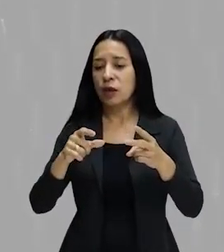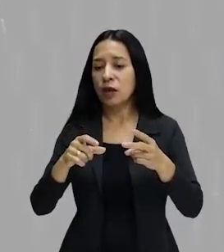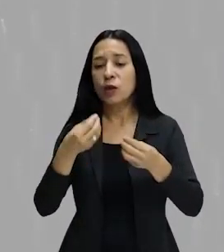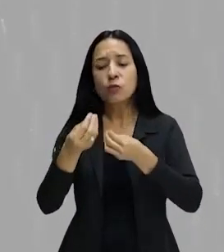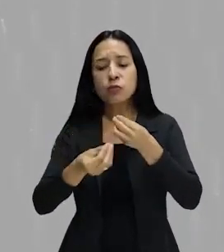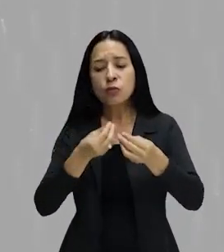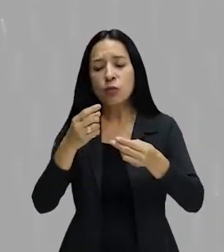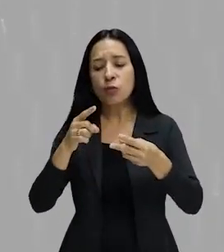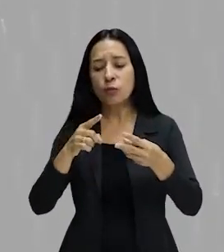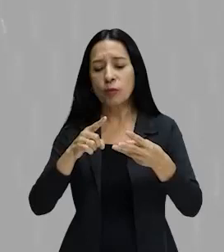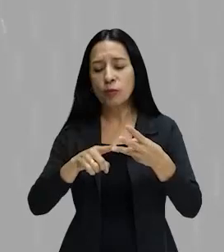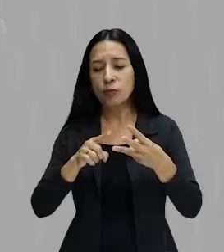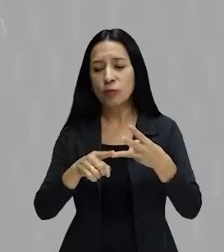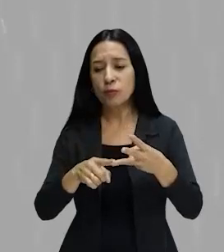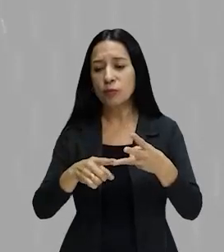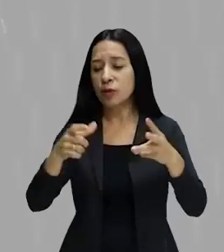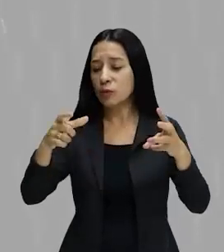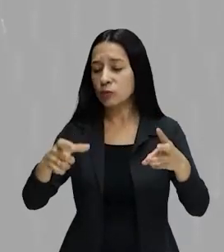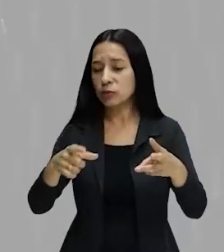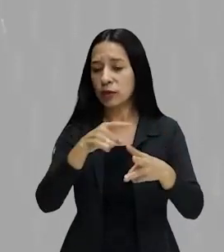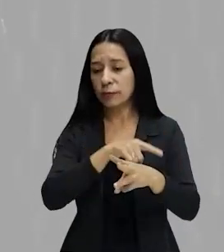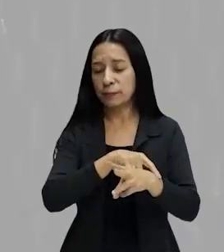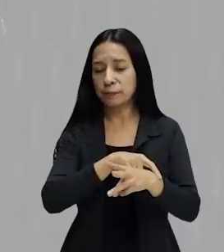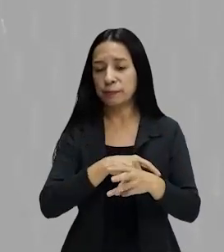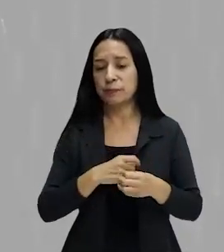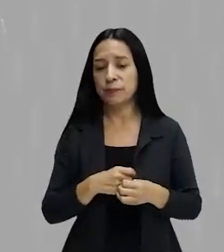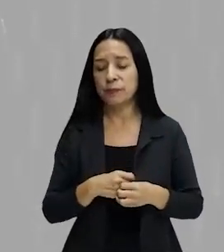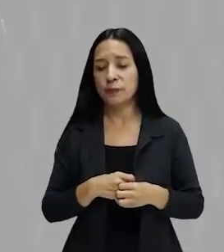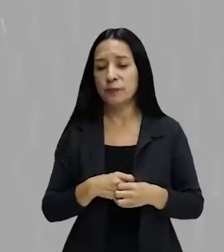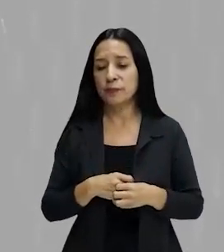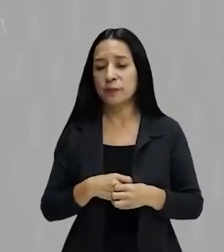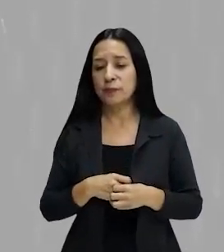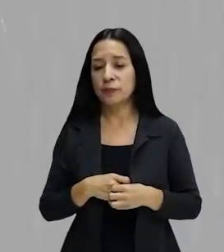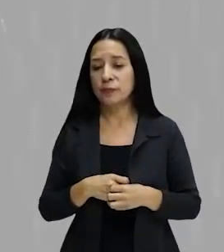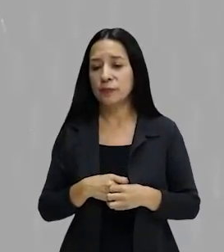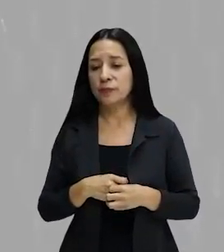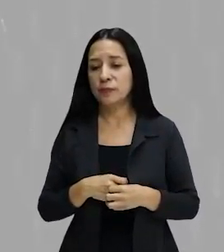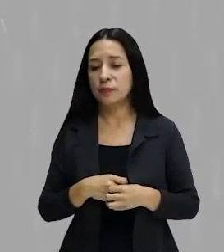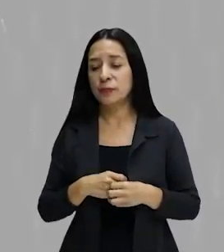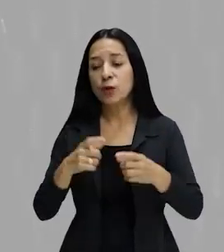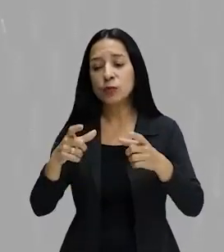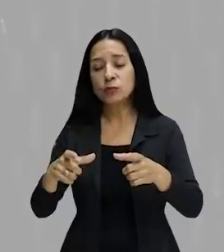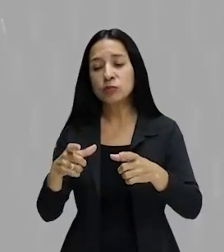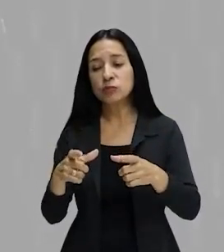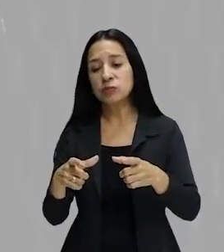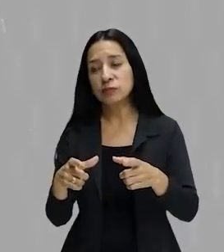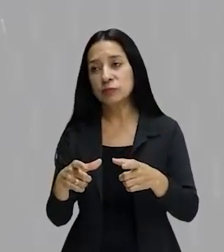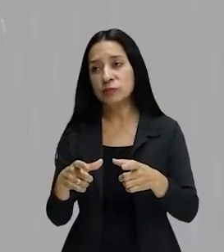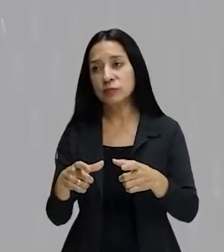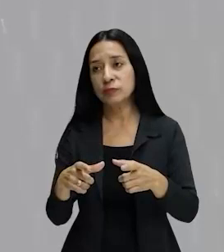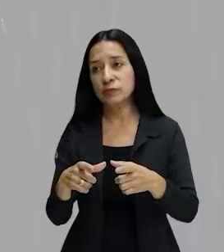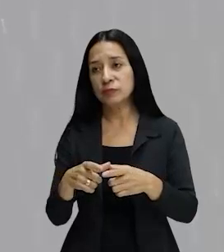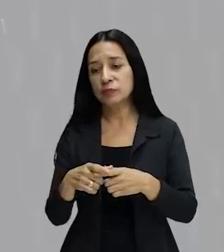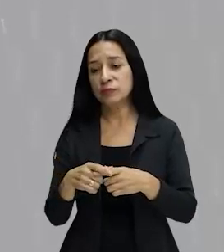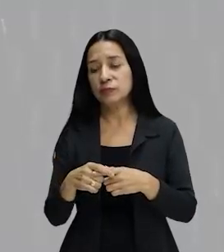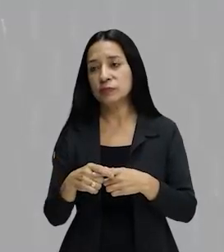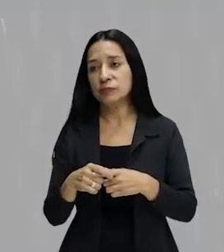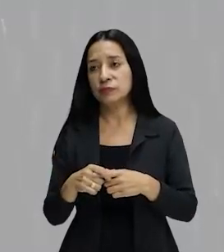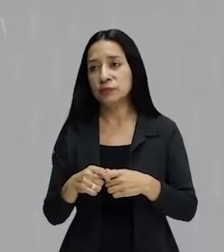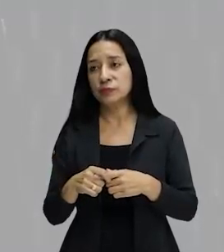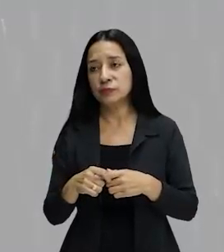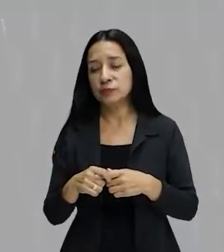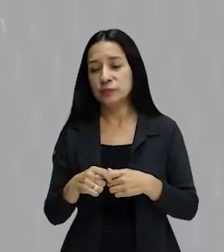Proporção também, a medida aqui tem crase. Certo? Lugar. Expressões adverbiais.